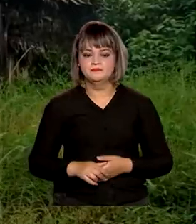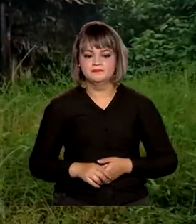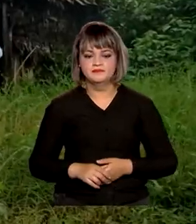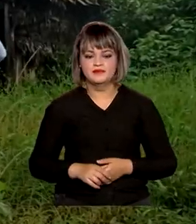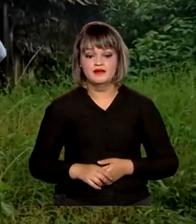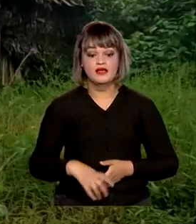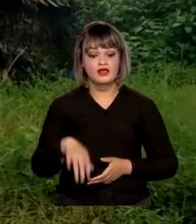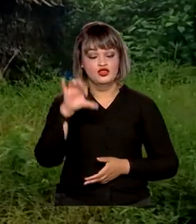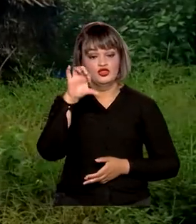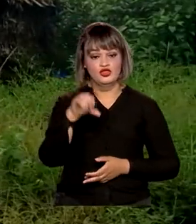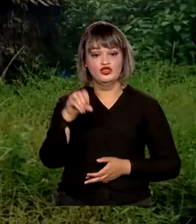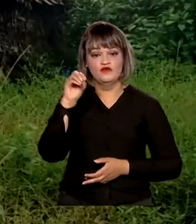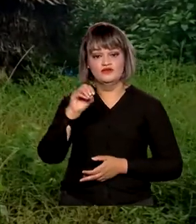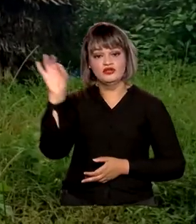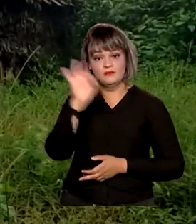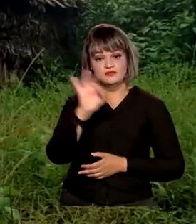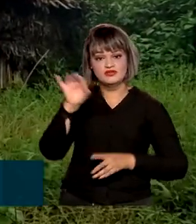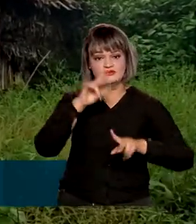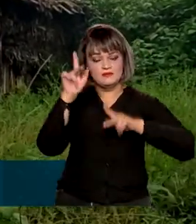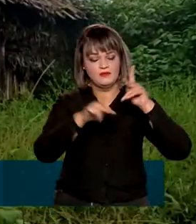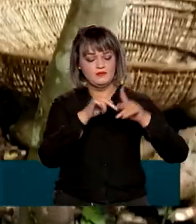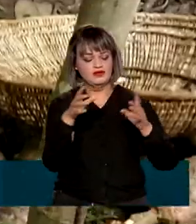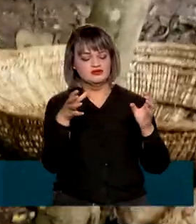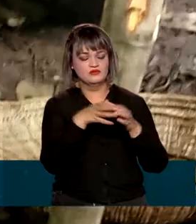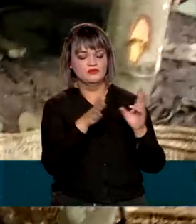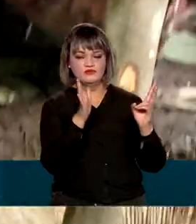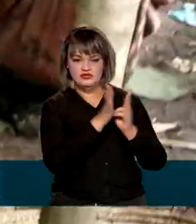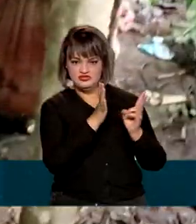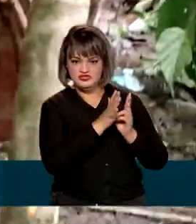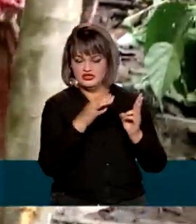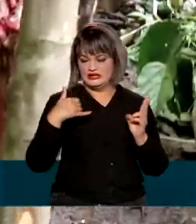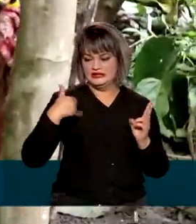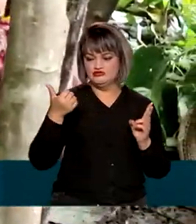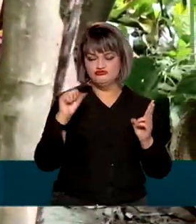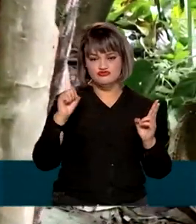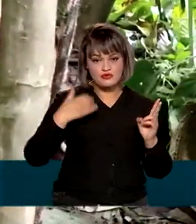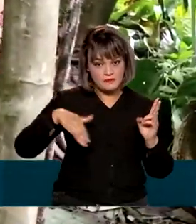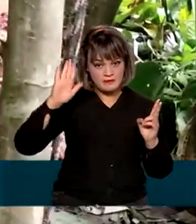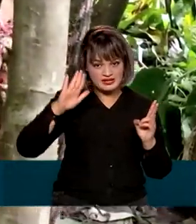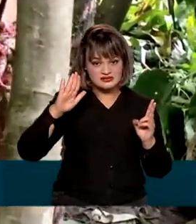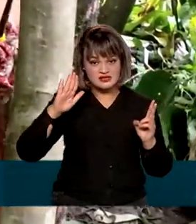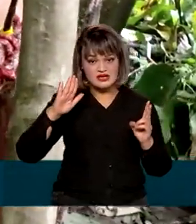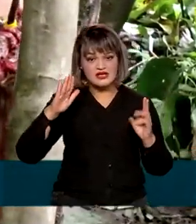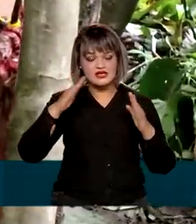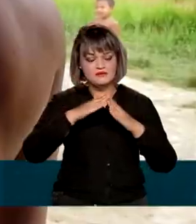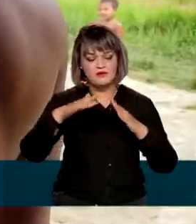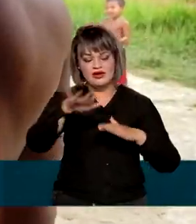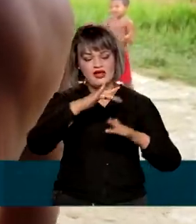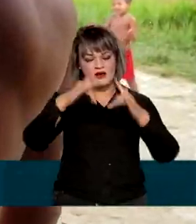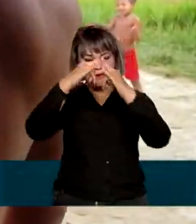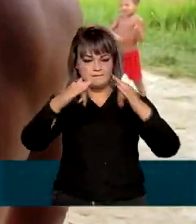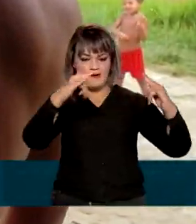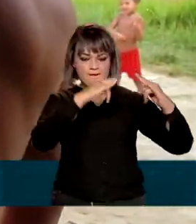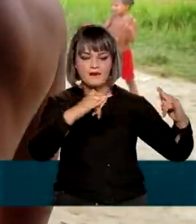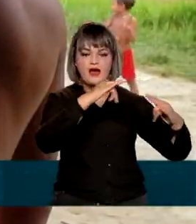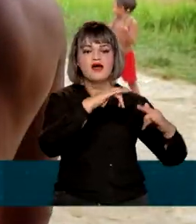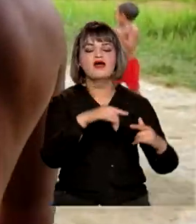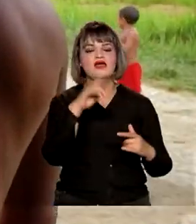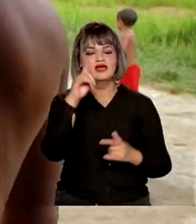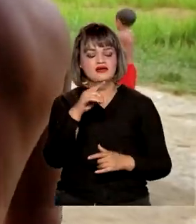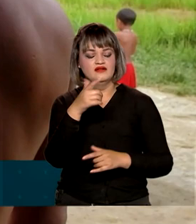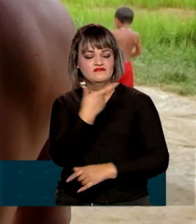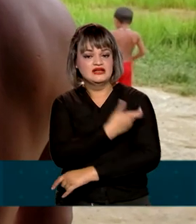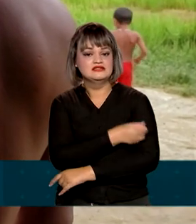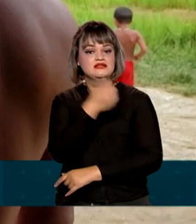Mais de 90% da população indígena com mais de 18 anos que vive em aldeias recebeu a primeira